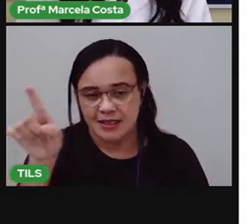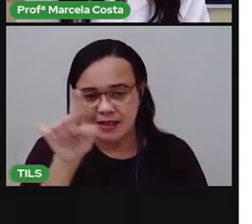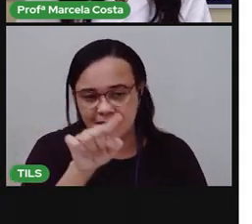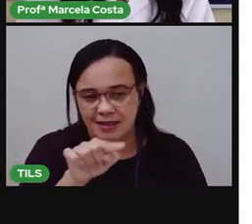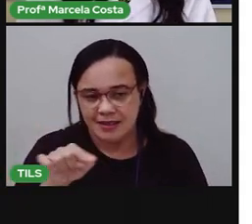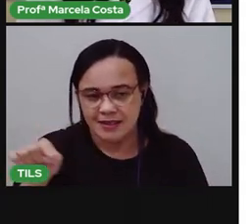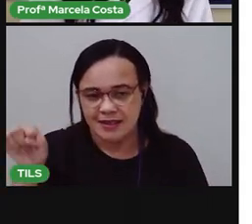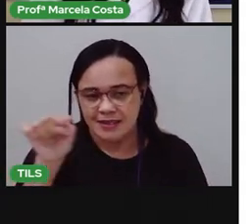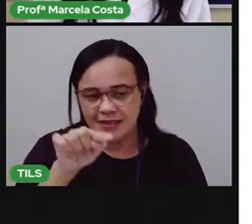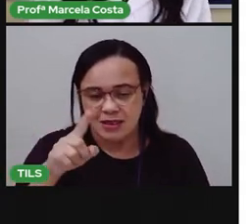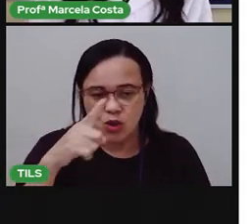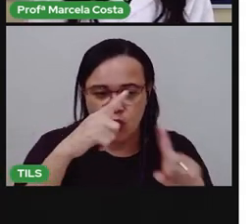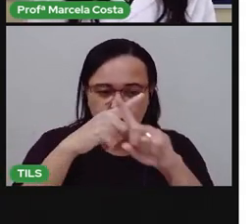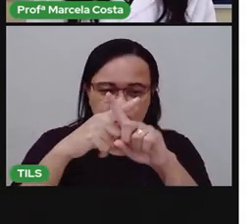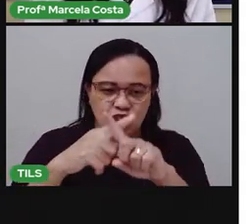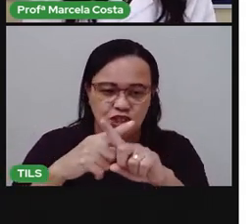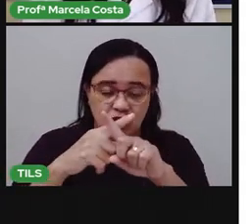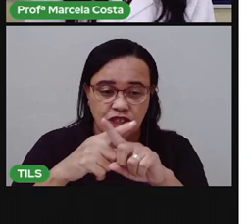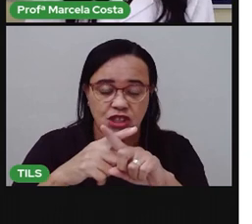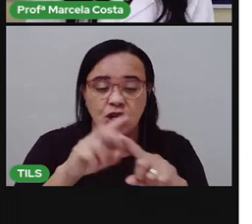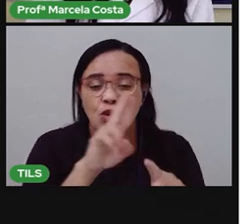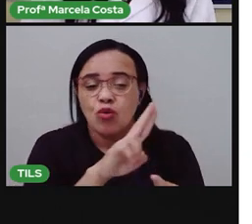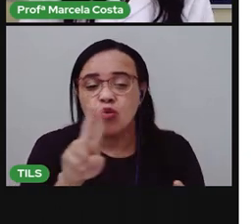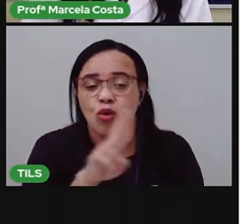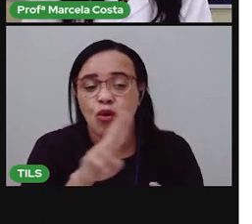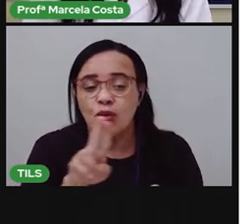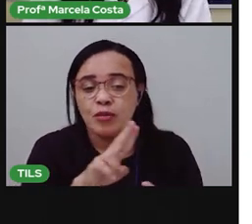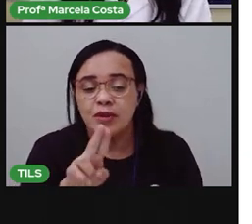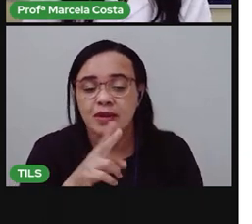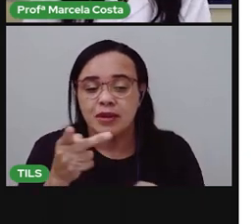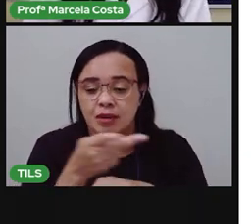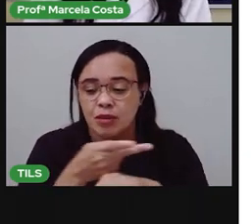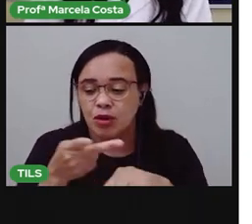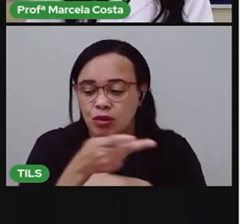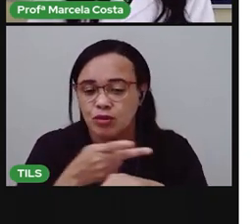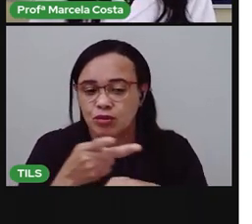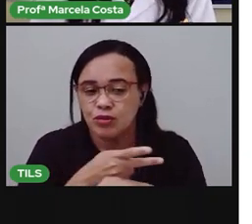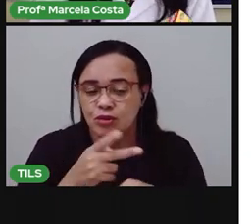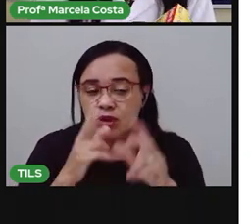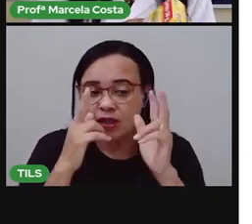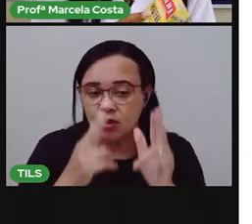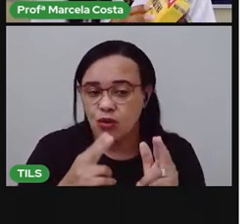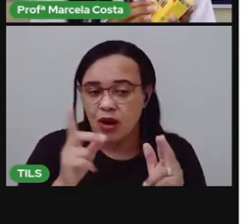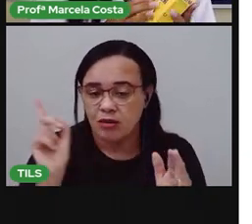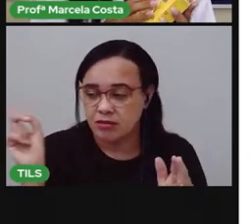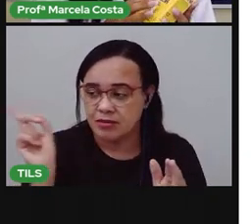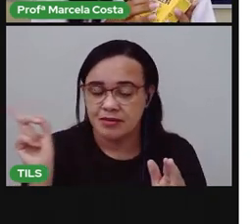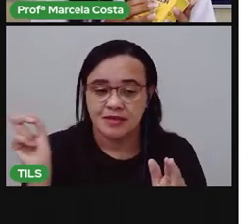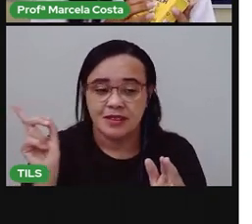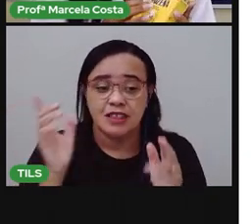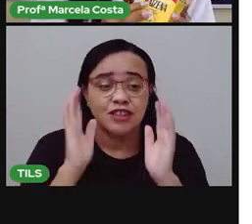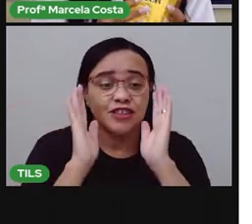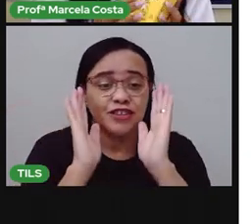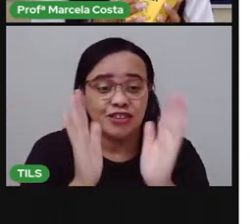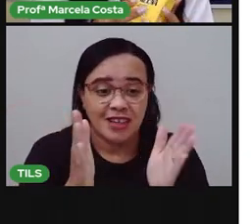embalagem. Ó, aqui na minha embalagem, eu já achei. Ó,